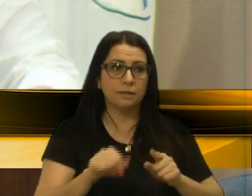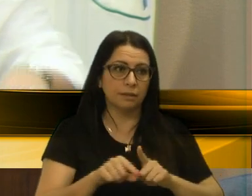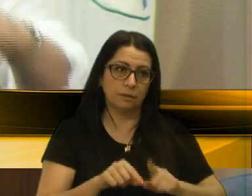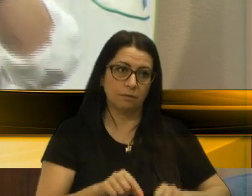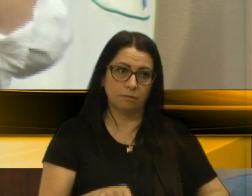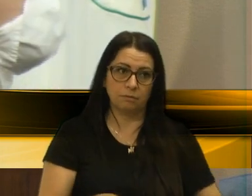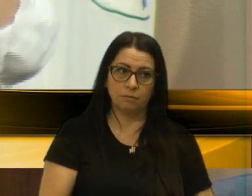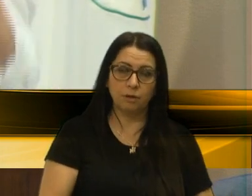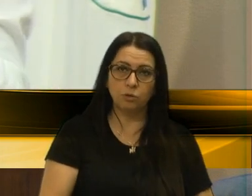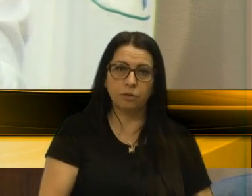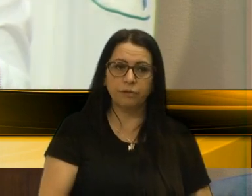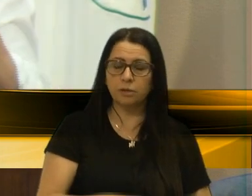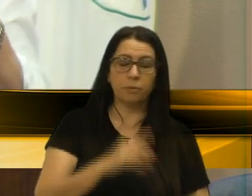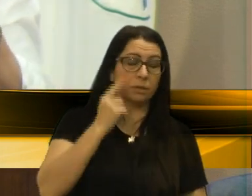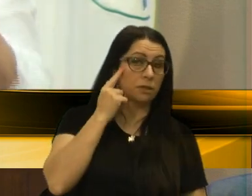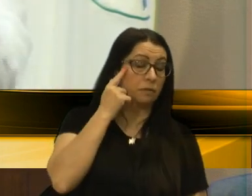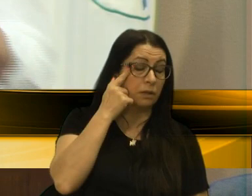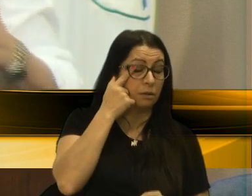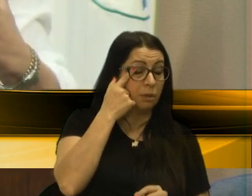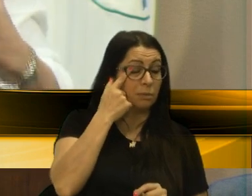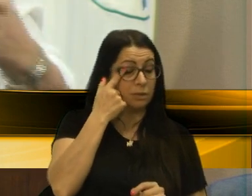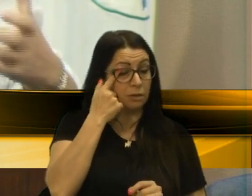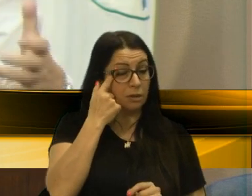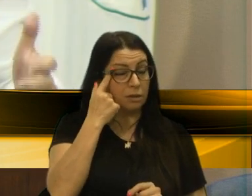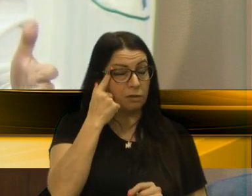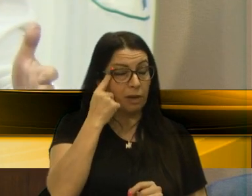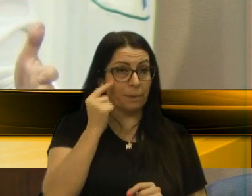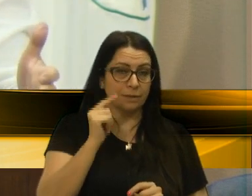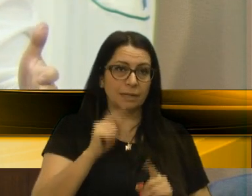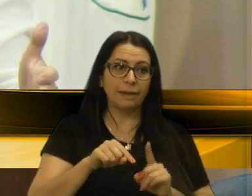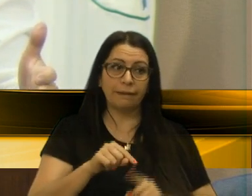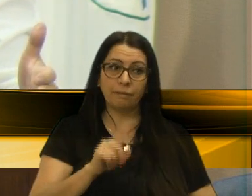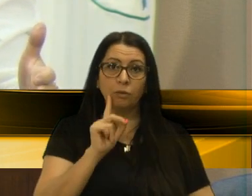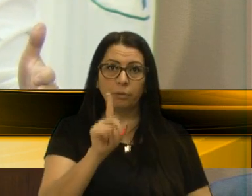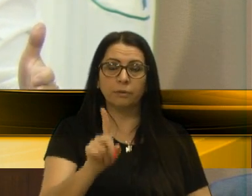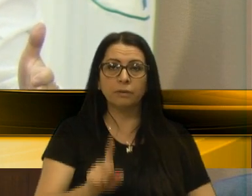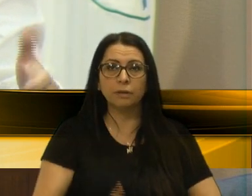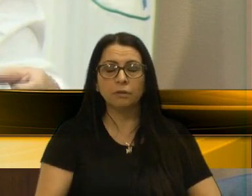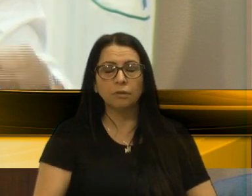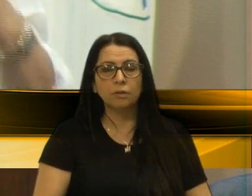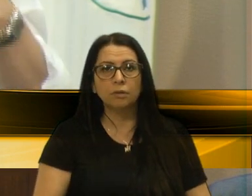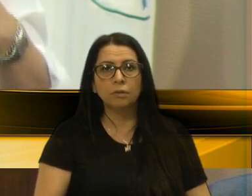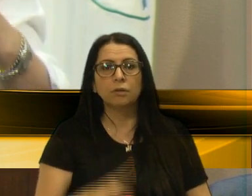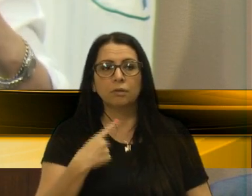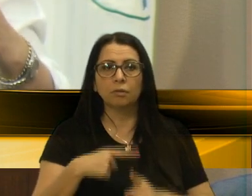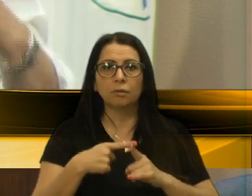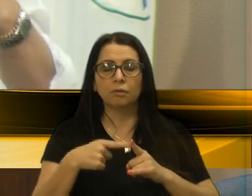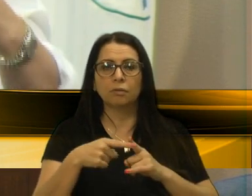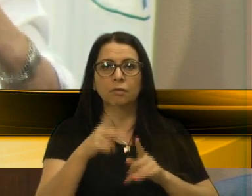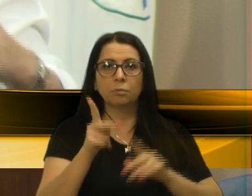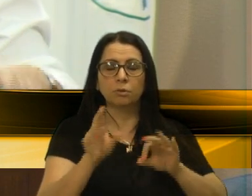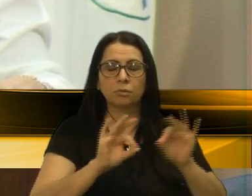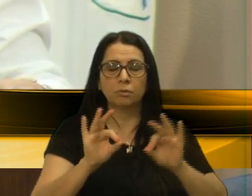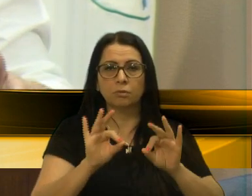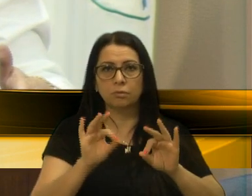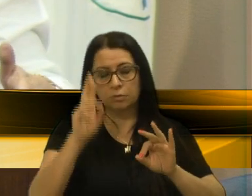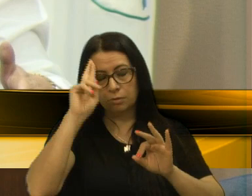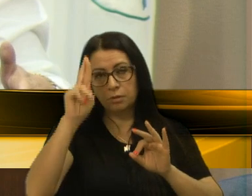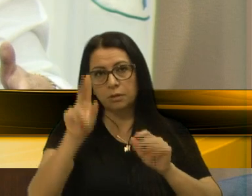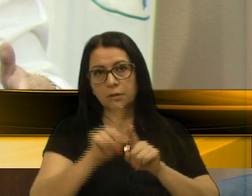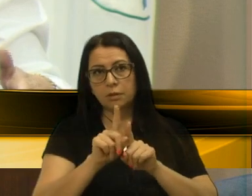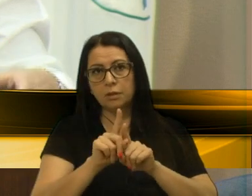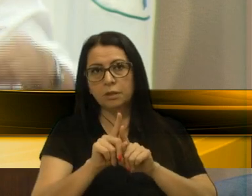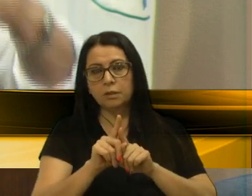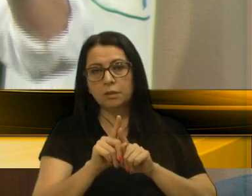E cada uma tem a sua lei. Será que eles não sabem ler? Porque o plano diretor, a parte escrita e